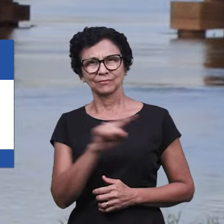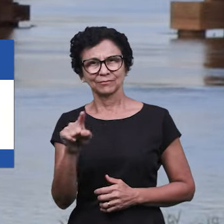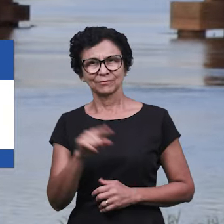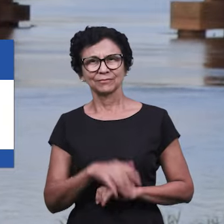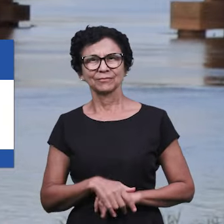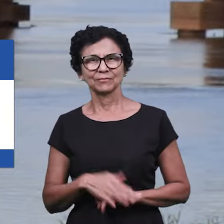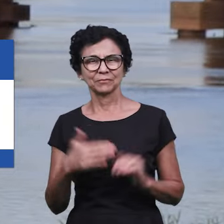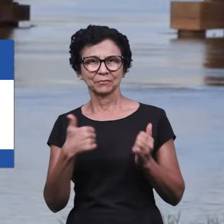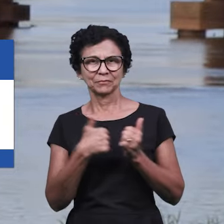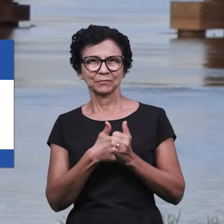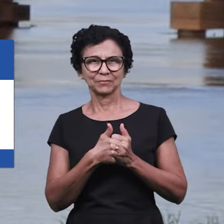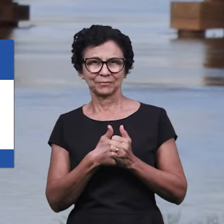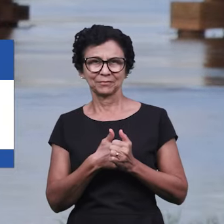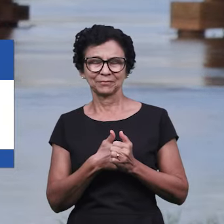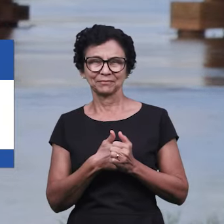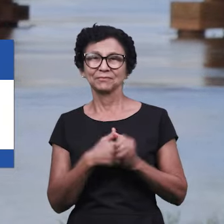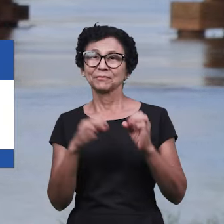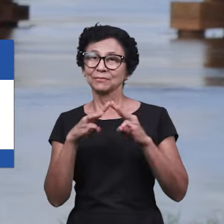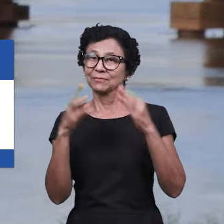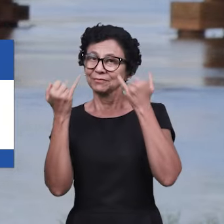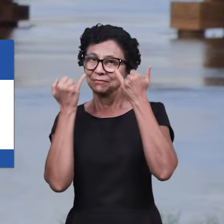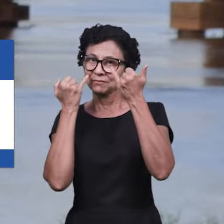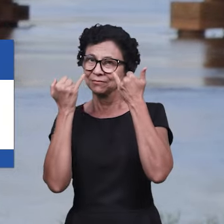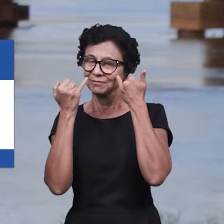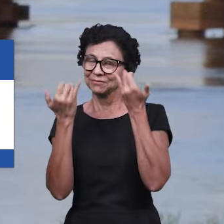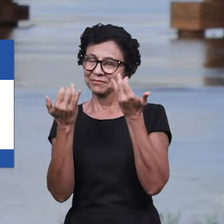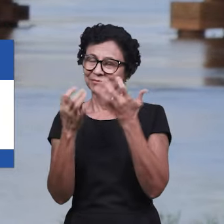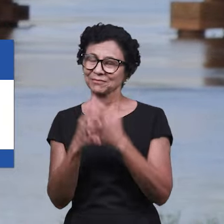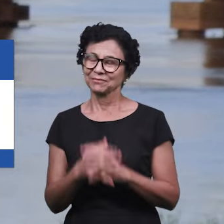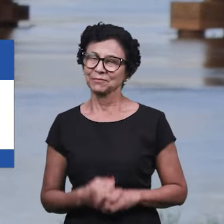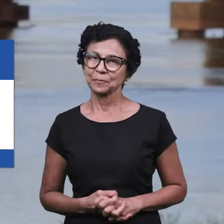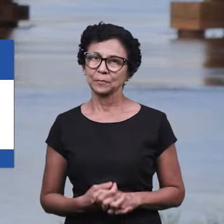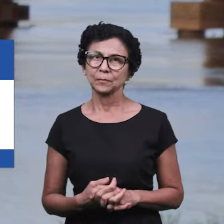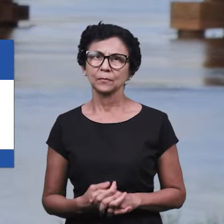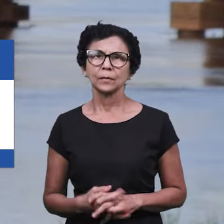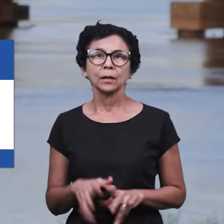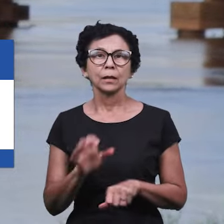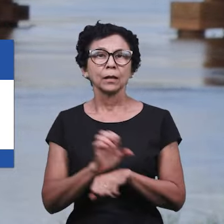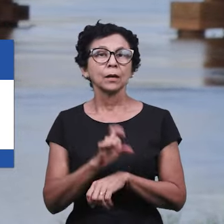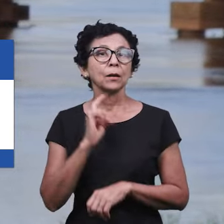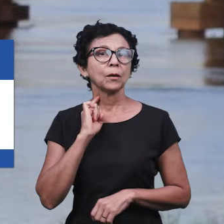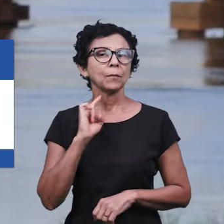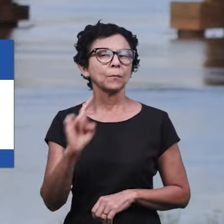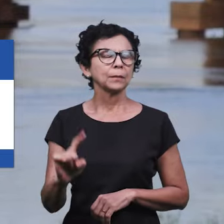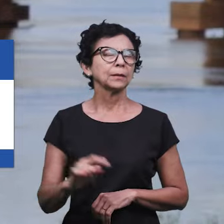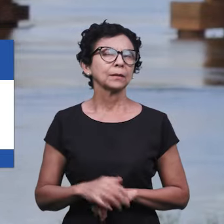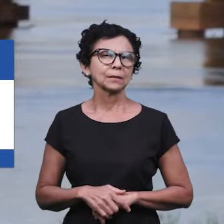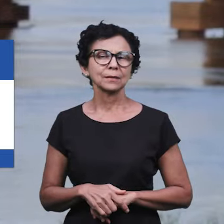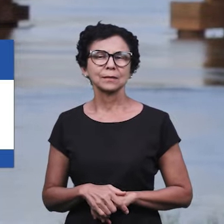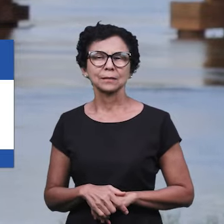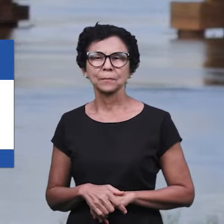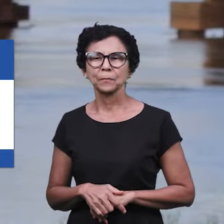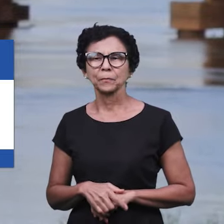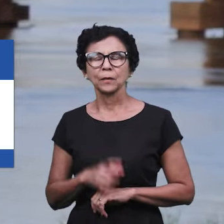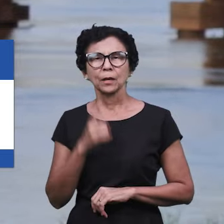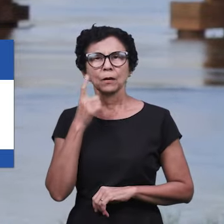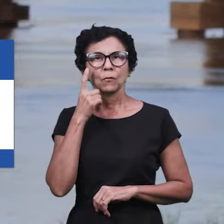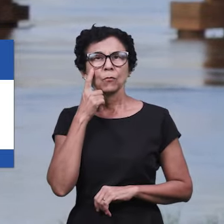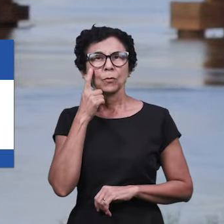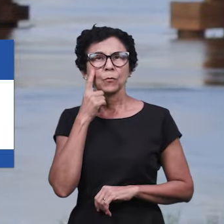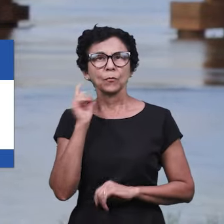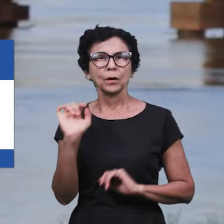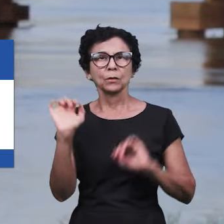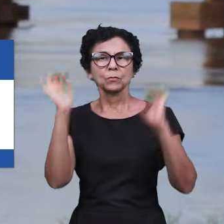nossos irmãos que nos acompanham aqui pelo Manaí News. Do Estado de Minas Gerais. Vamos contar agora um pouco